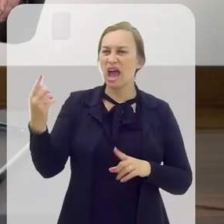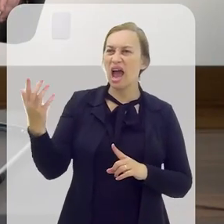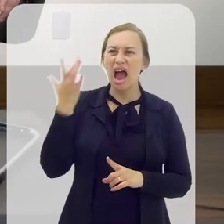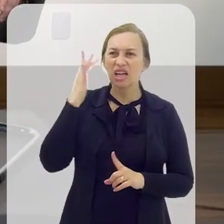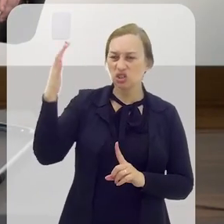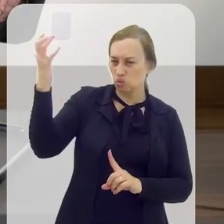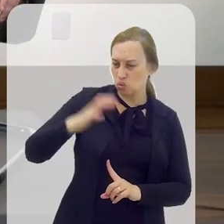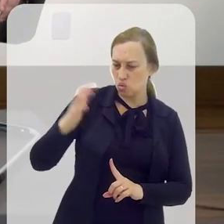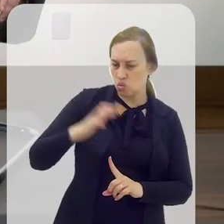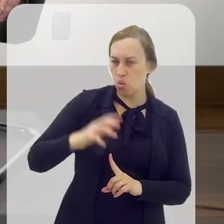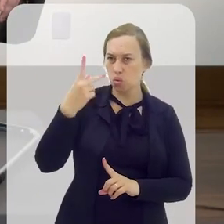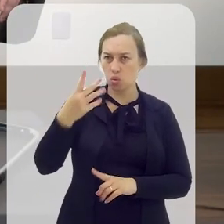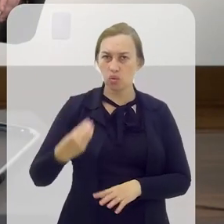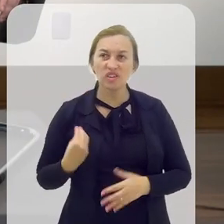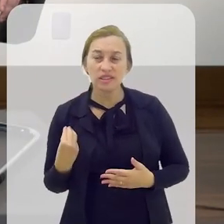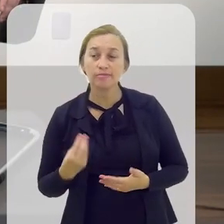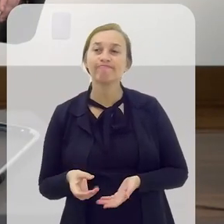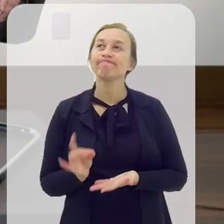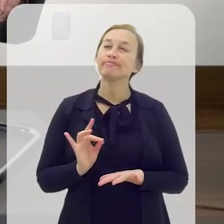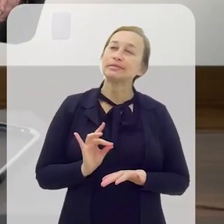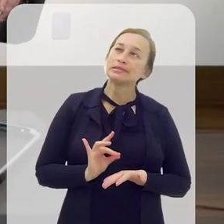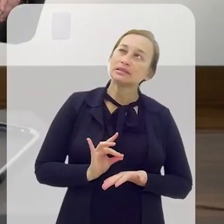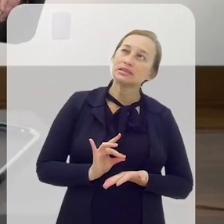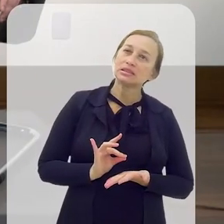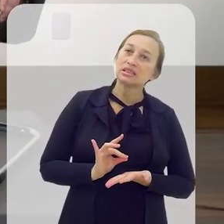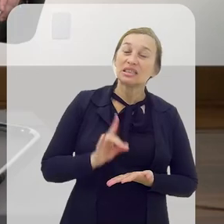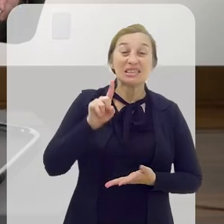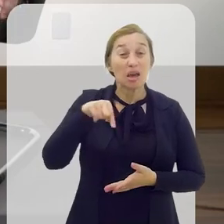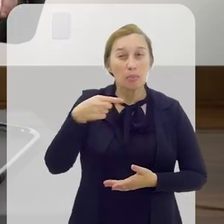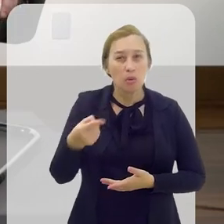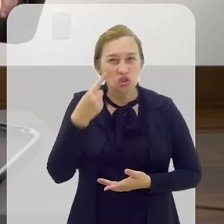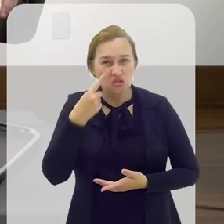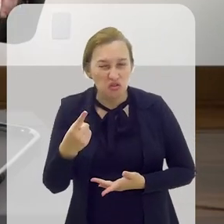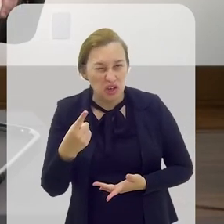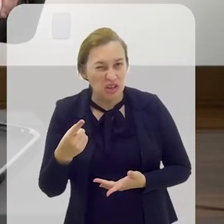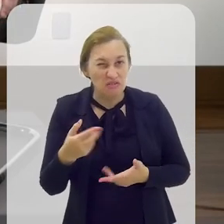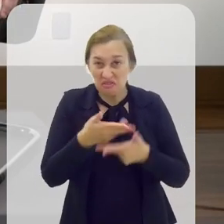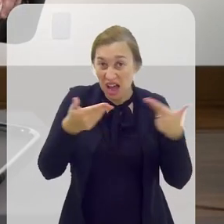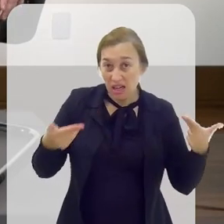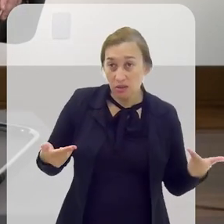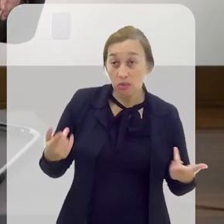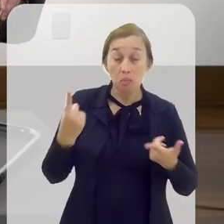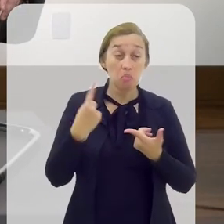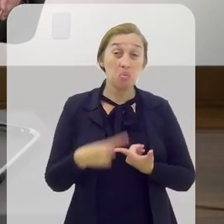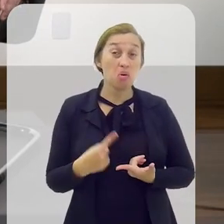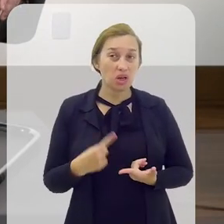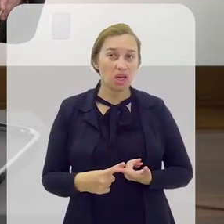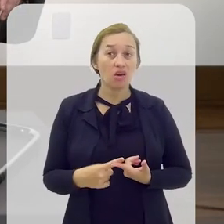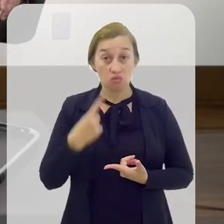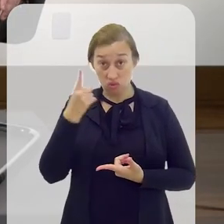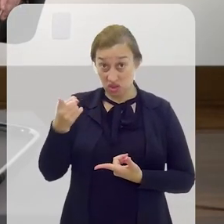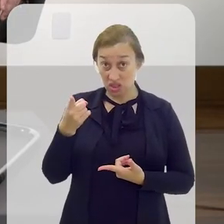Isso você acha que influenciou em você? Na verdade, é. Depois de ver tanto, porque